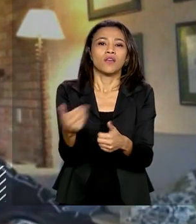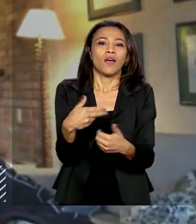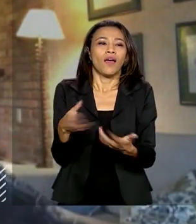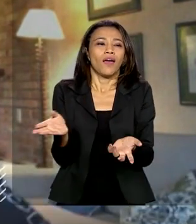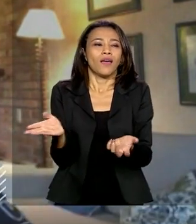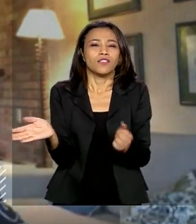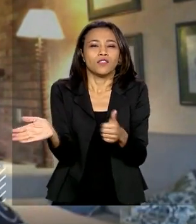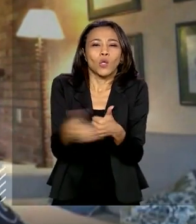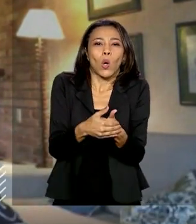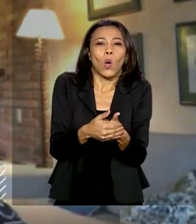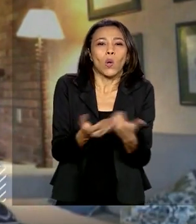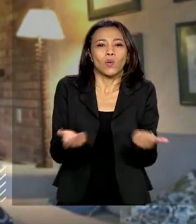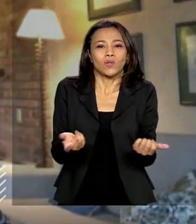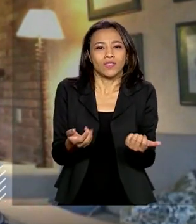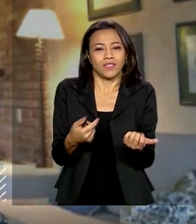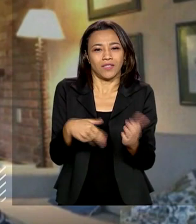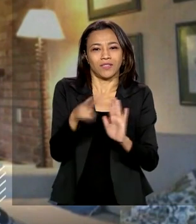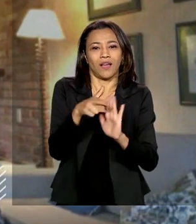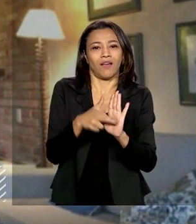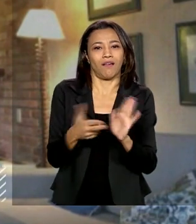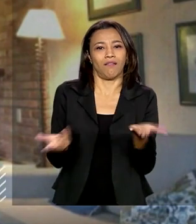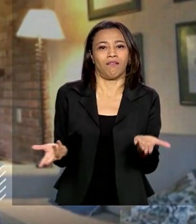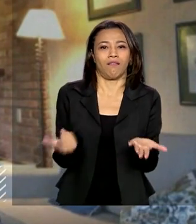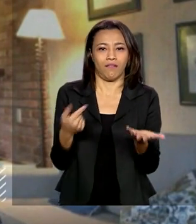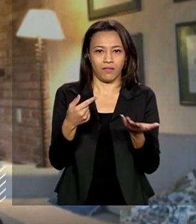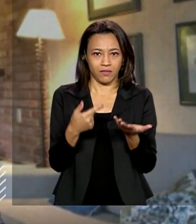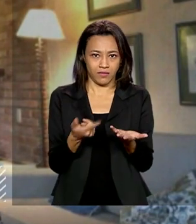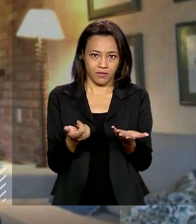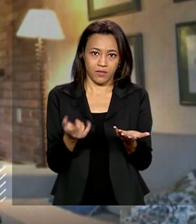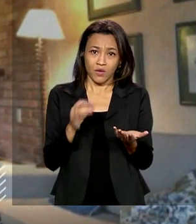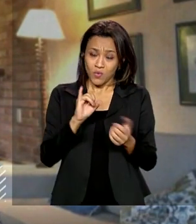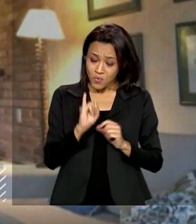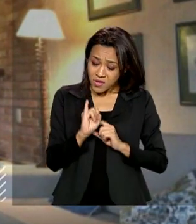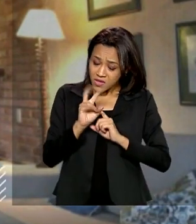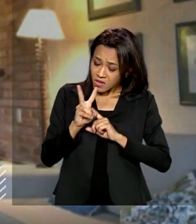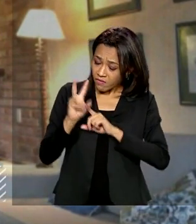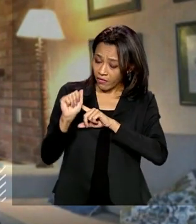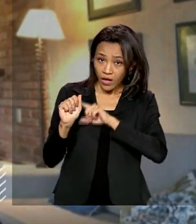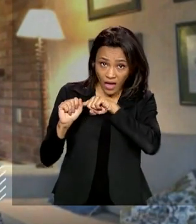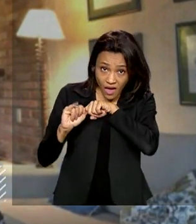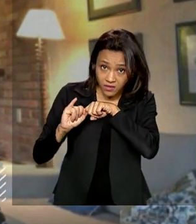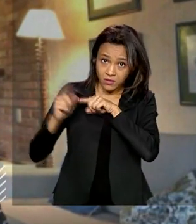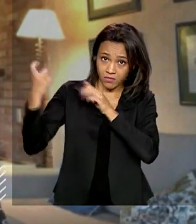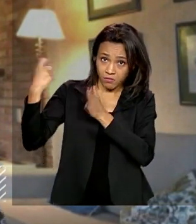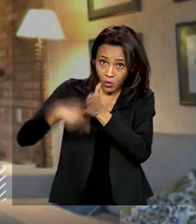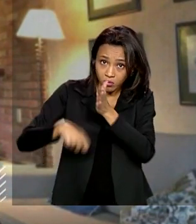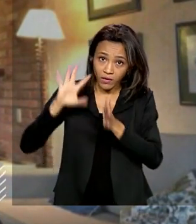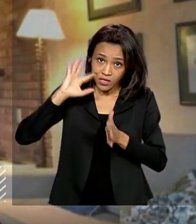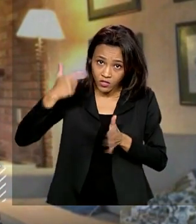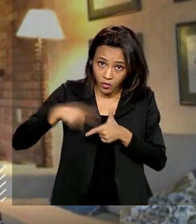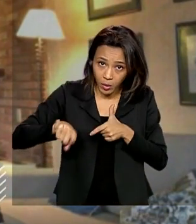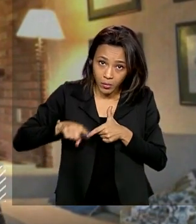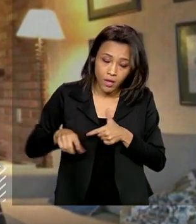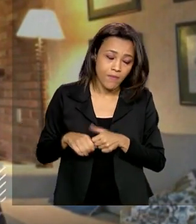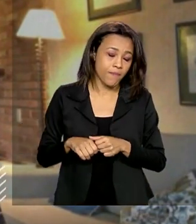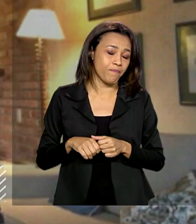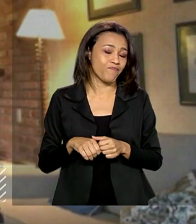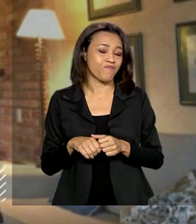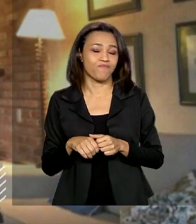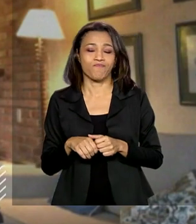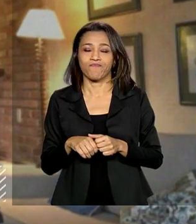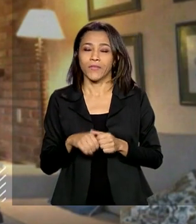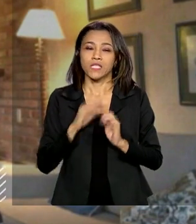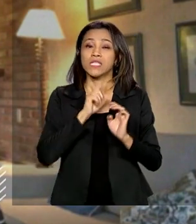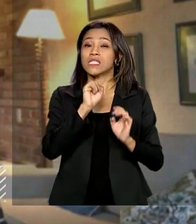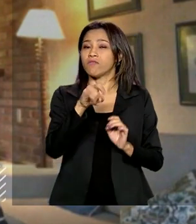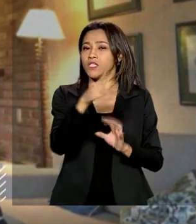tributário. E o próprio IVA não vai resolver muito o problema, até porque estão falando, se você somar as alíquotas